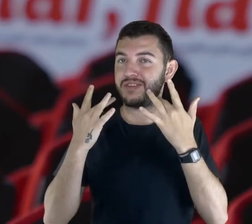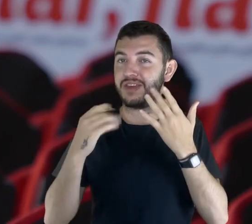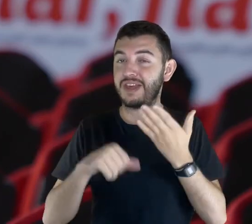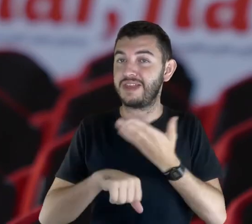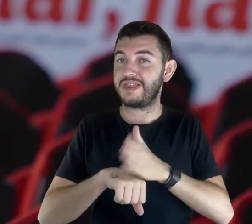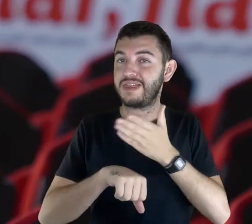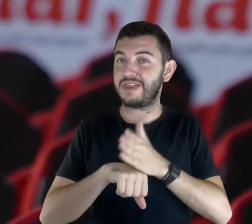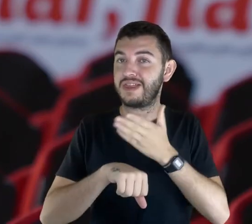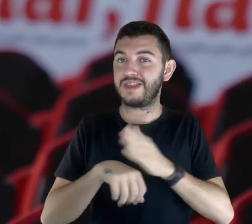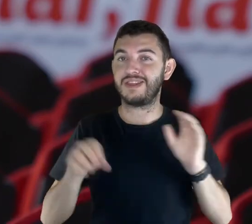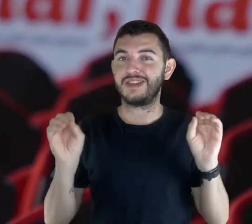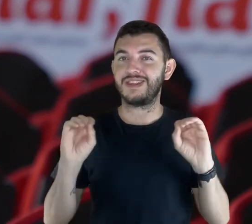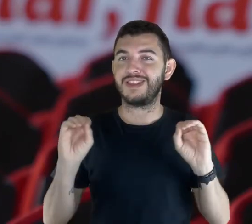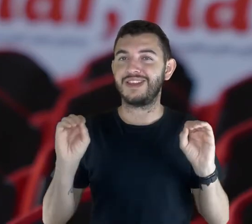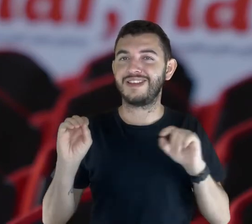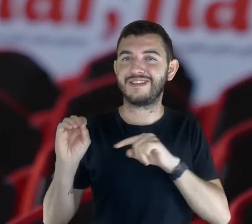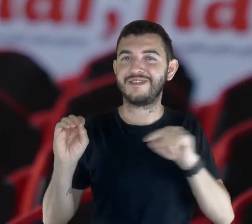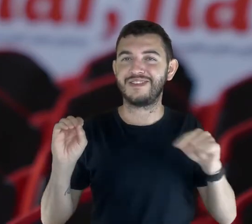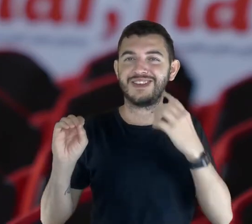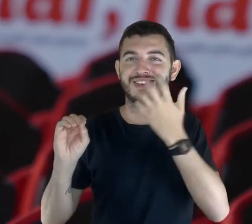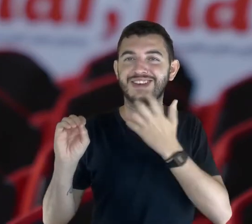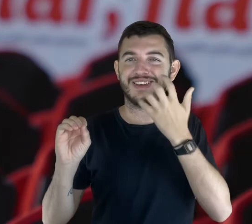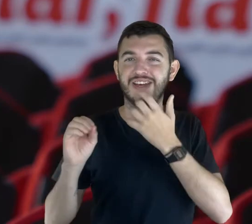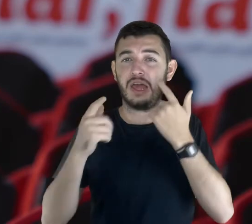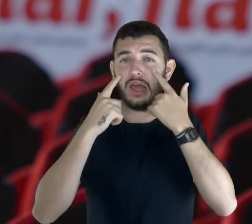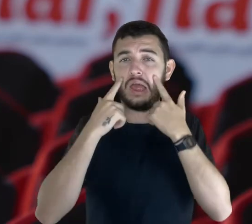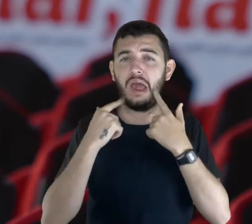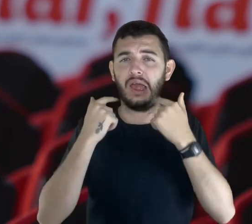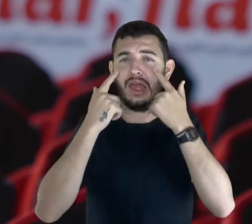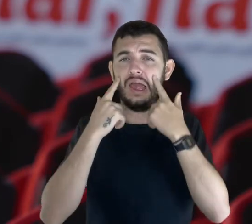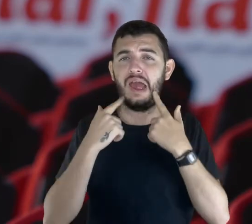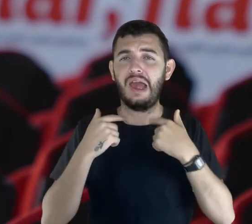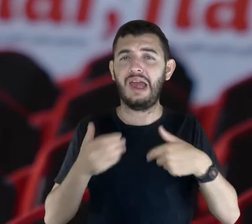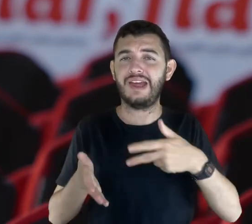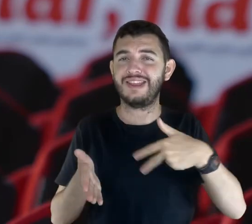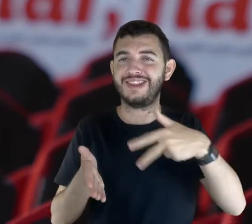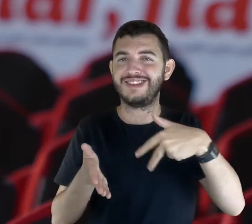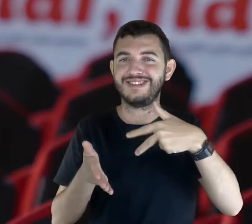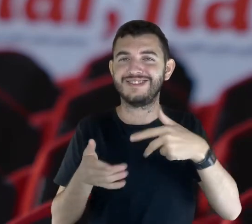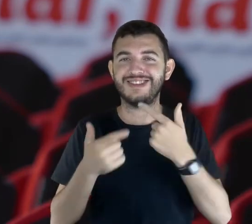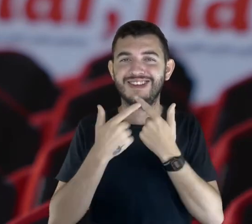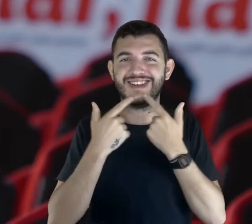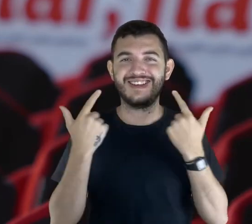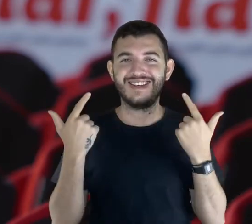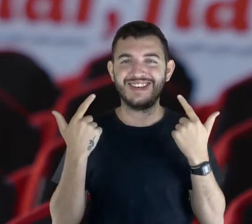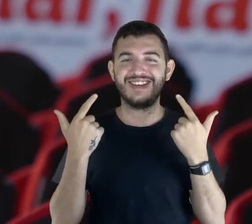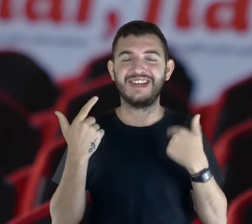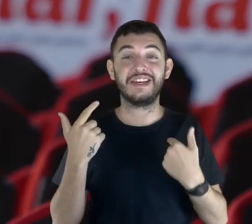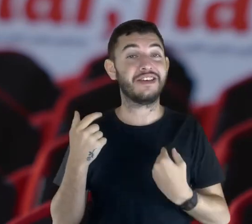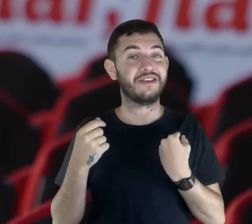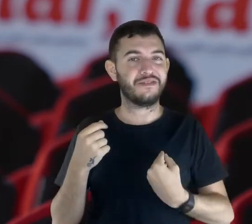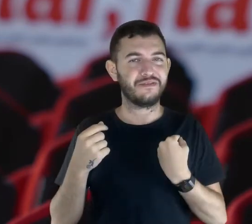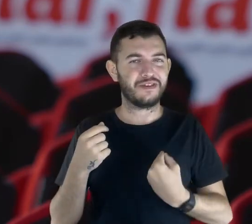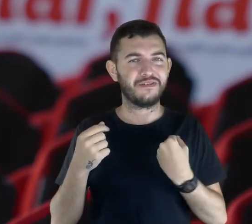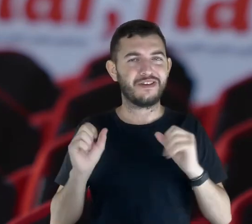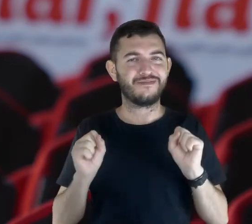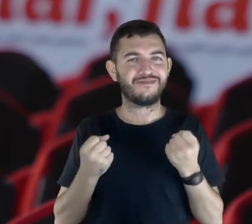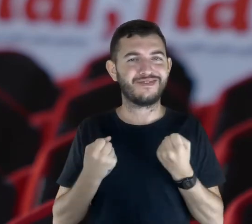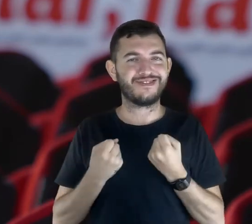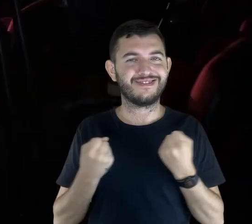teatro que não permite ensaios. Por isso, cante, chore, dance,